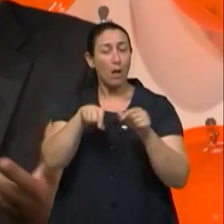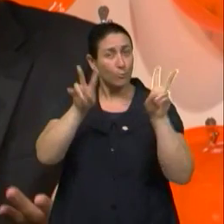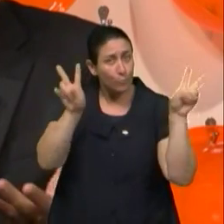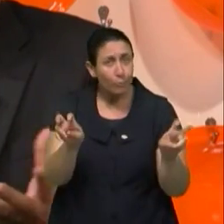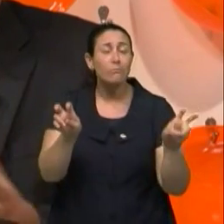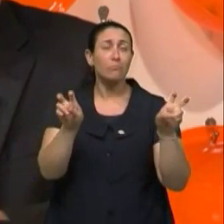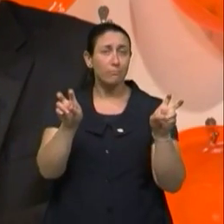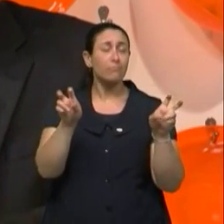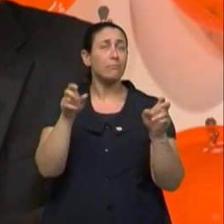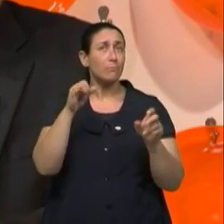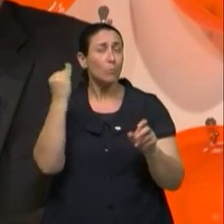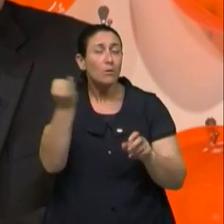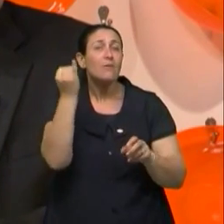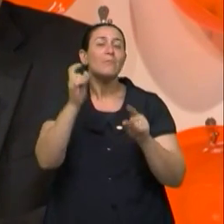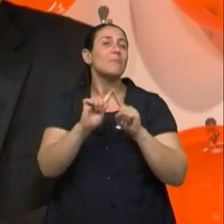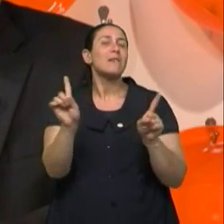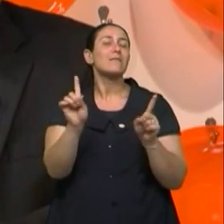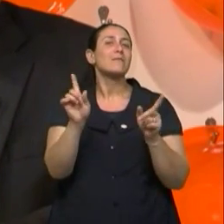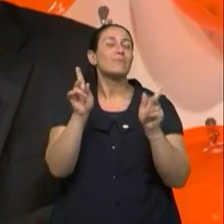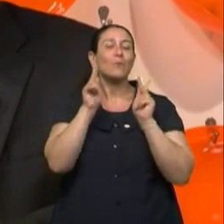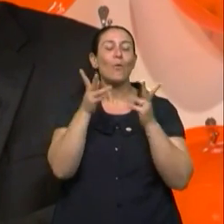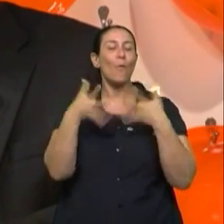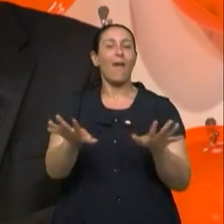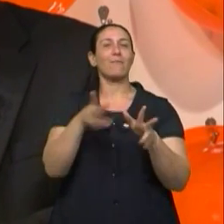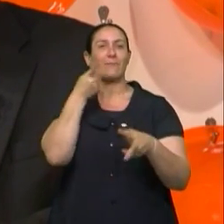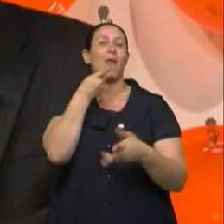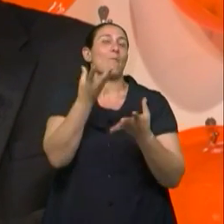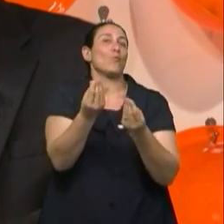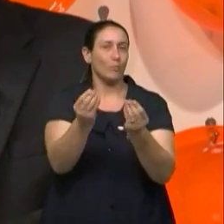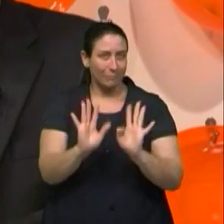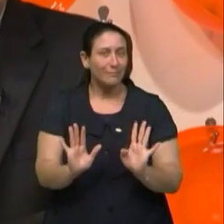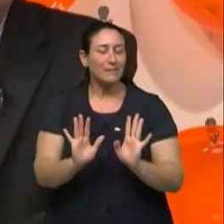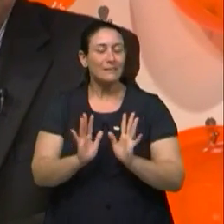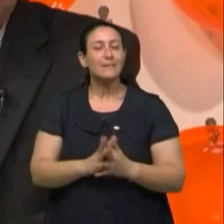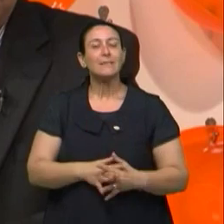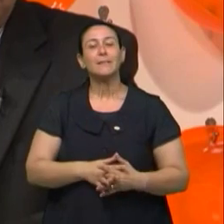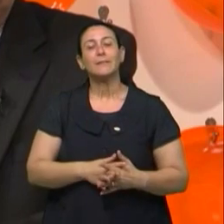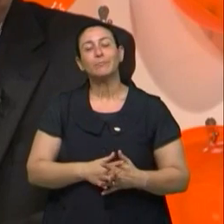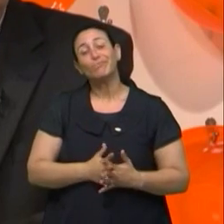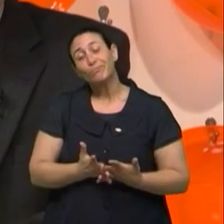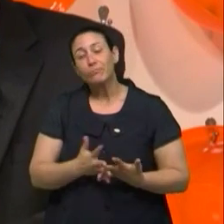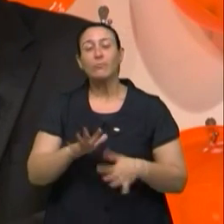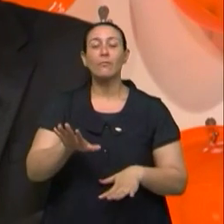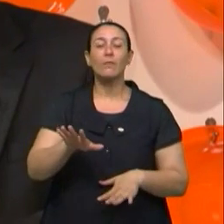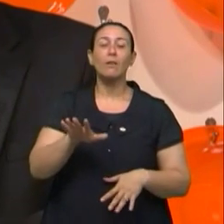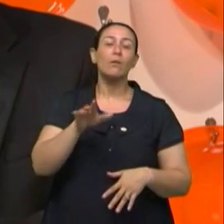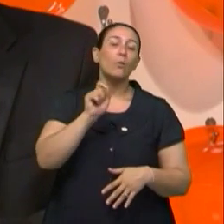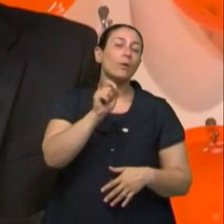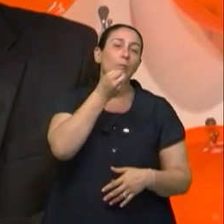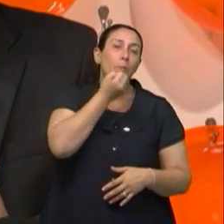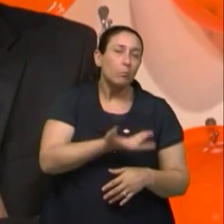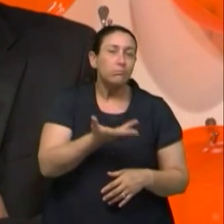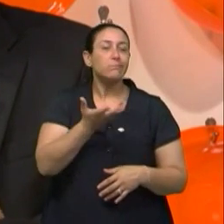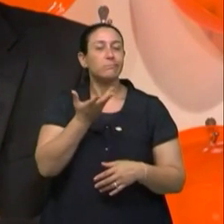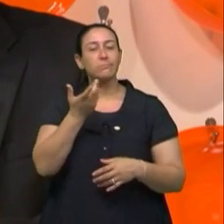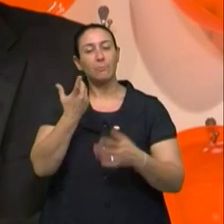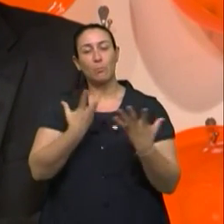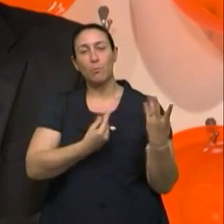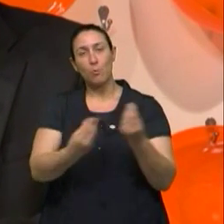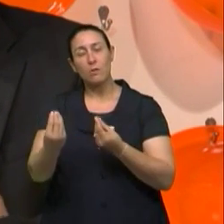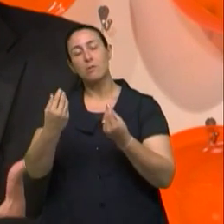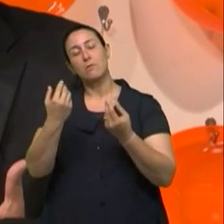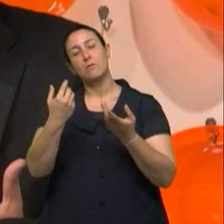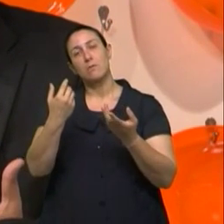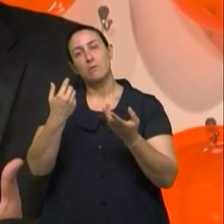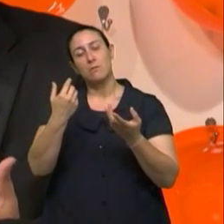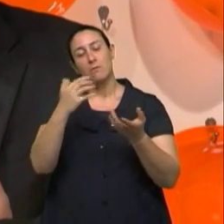menos pouco do que a gente precisaria falar. Claro. Bom, isso é uma coisa muito frequente, né,